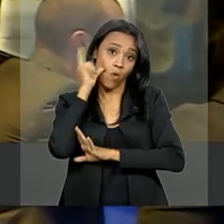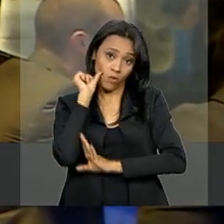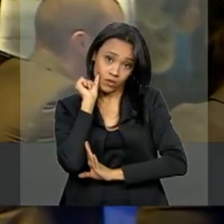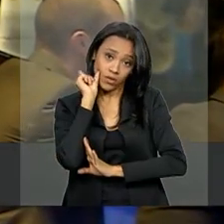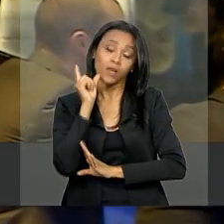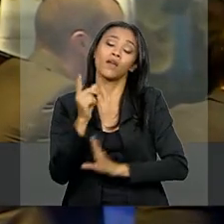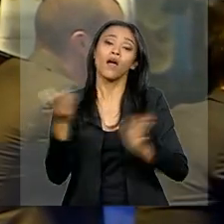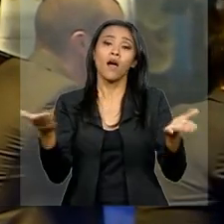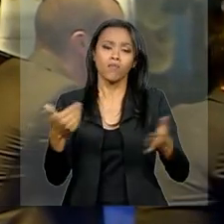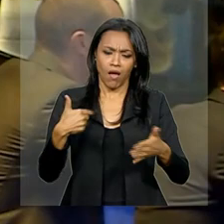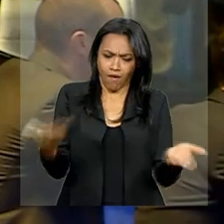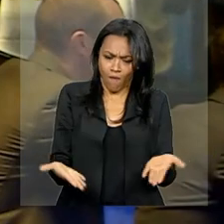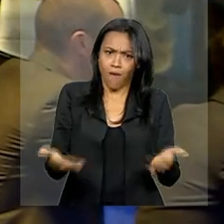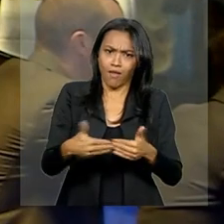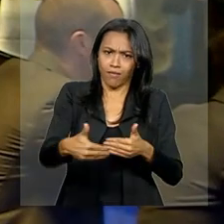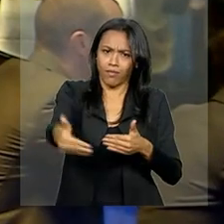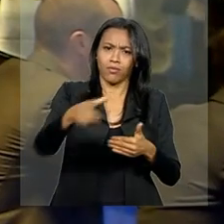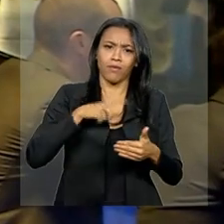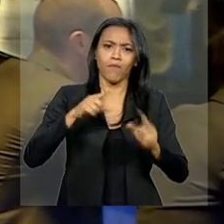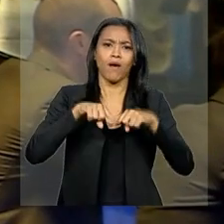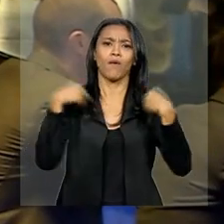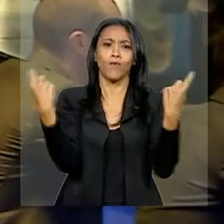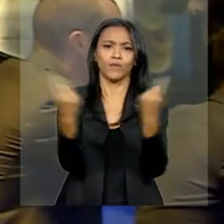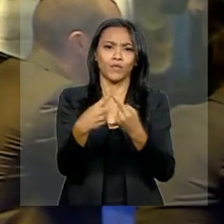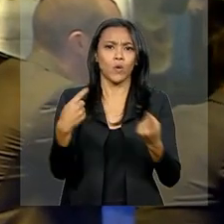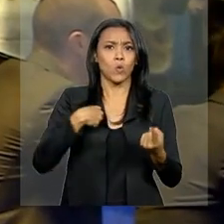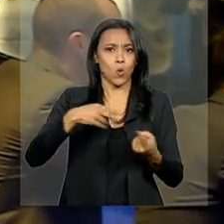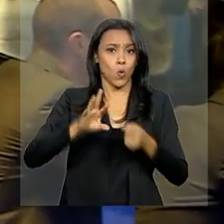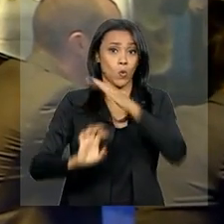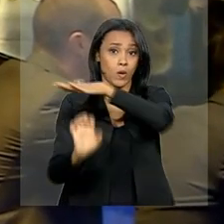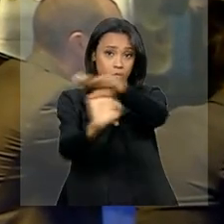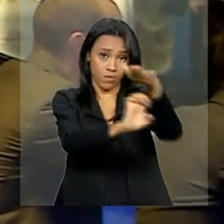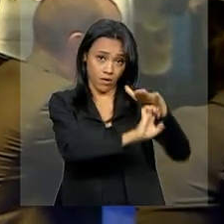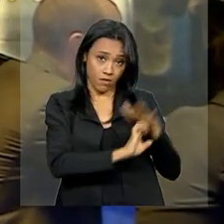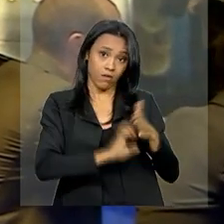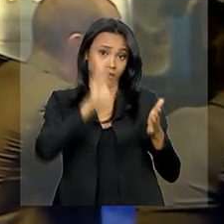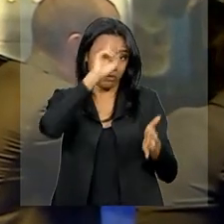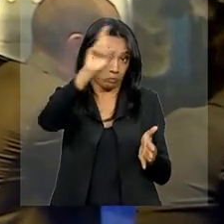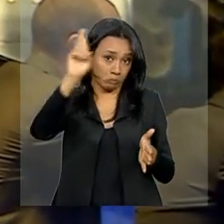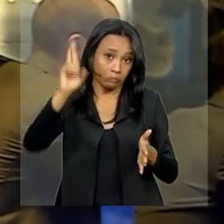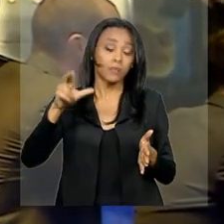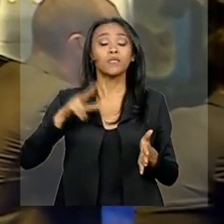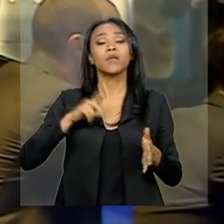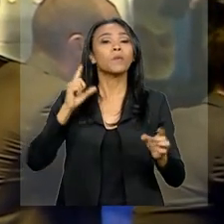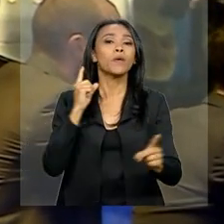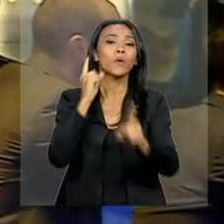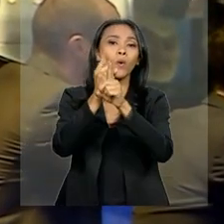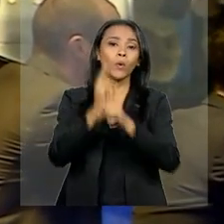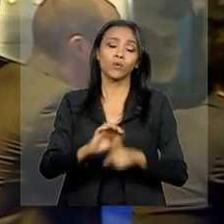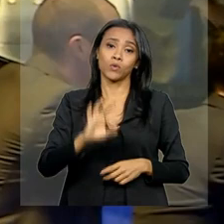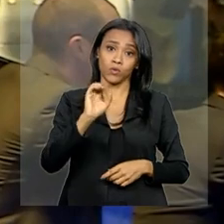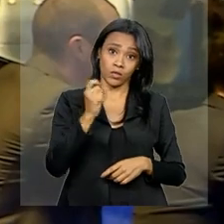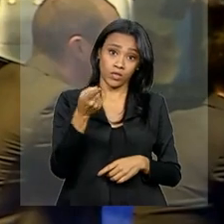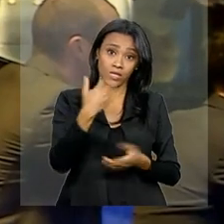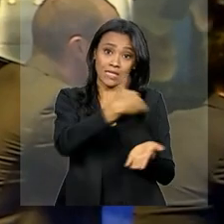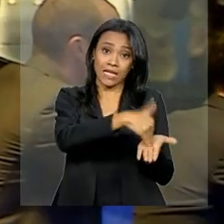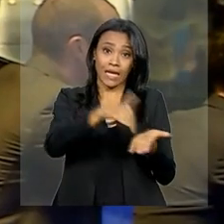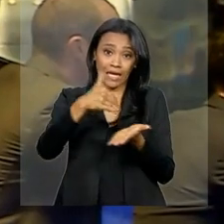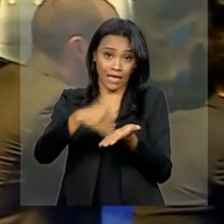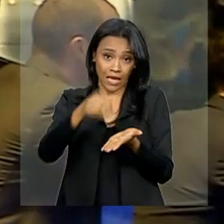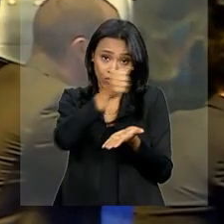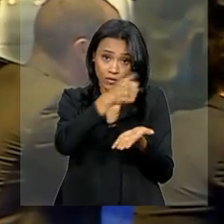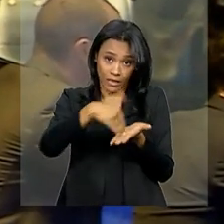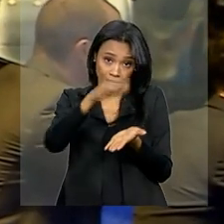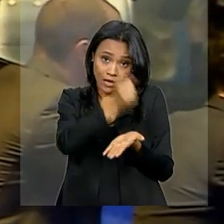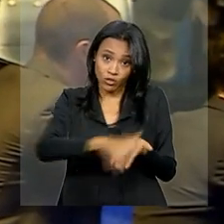tem uma reunião com empresários. A agenda do presidente de amanhã começa com um encontro bilateral com o secretário-geral das